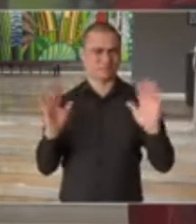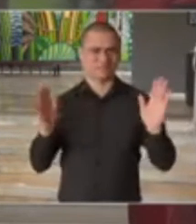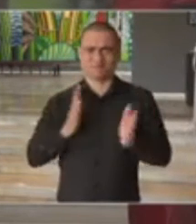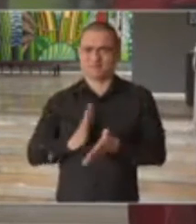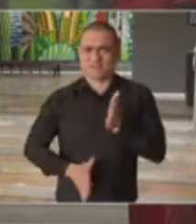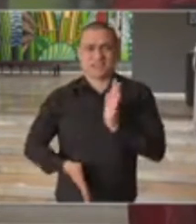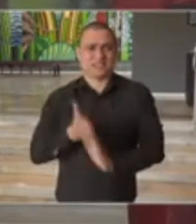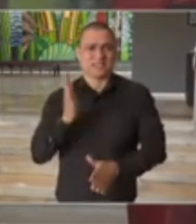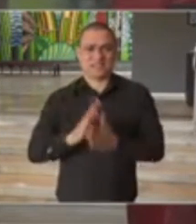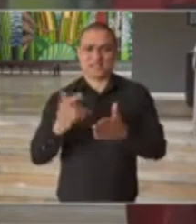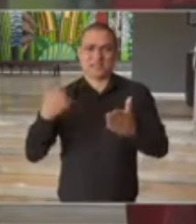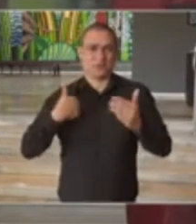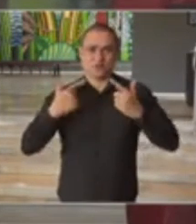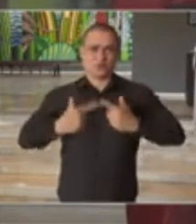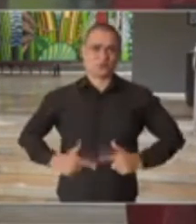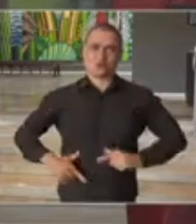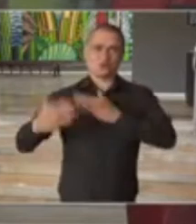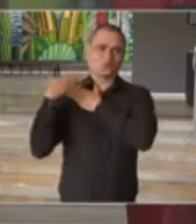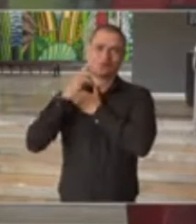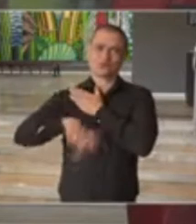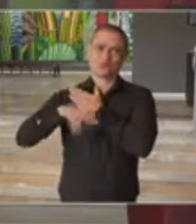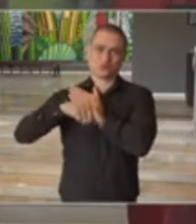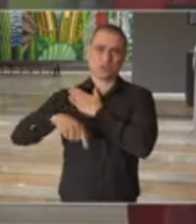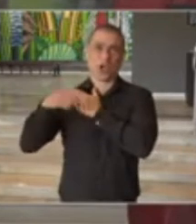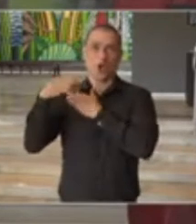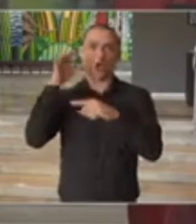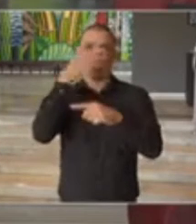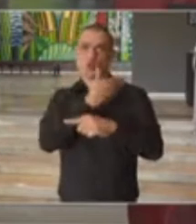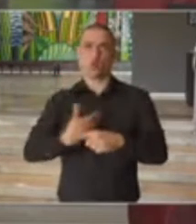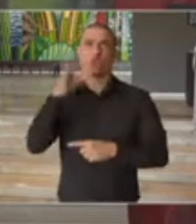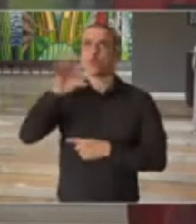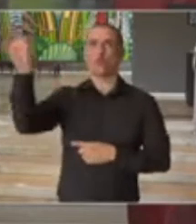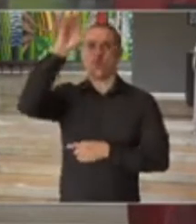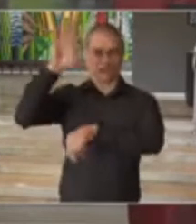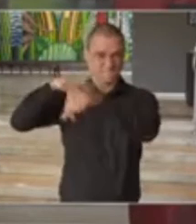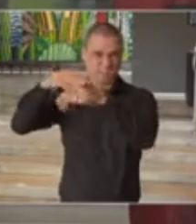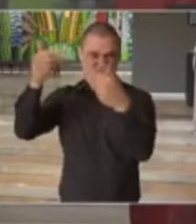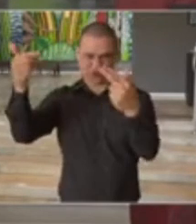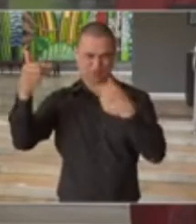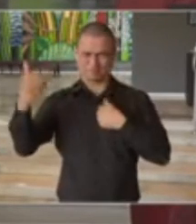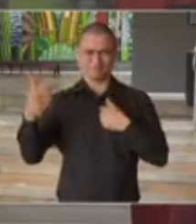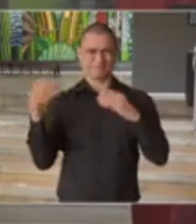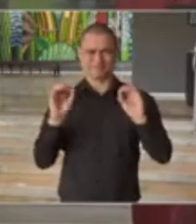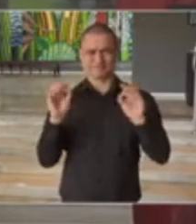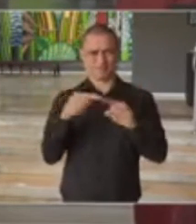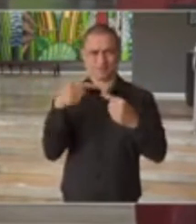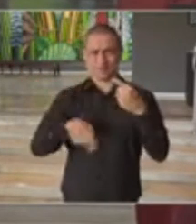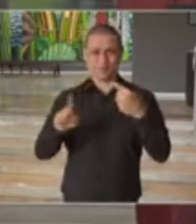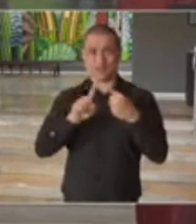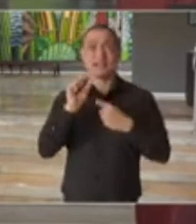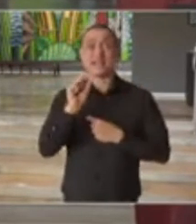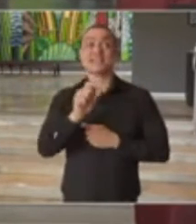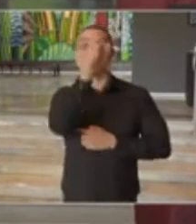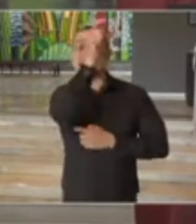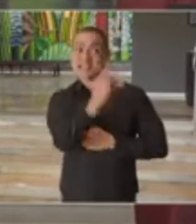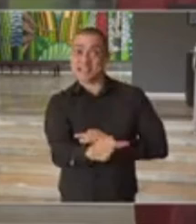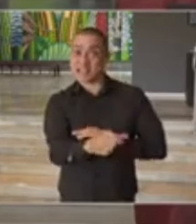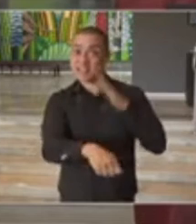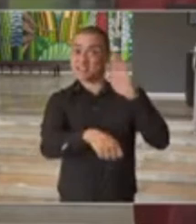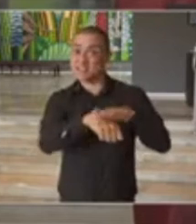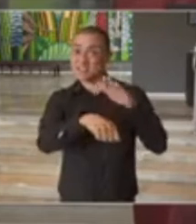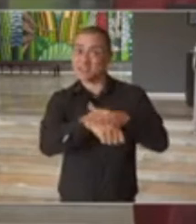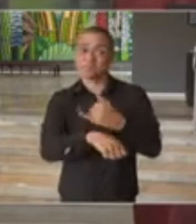não nos cabe a nenhum governador, muito menos a mim, estabelecer esse tipo de procedimento. Quem age e que tem,